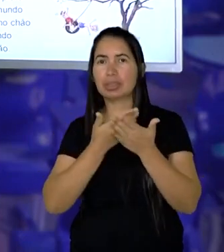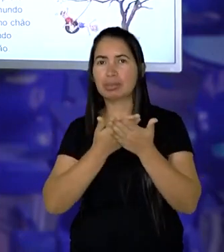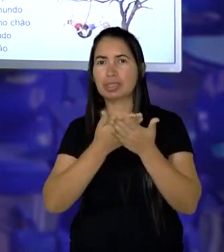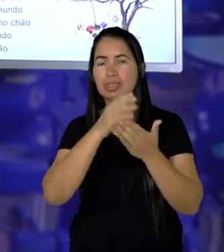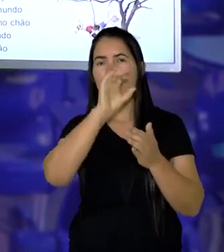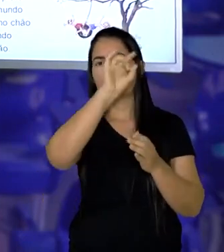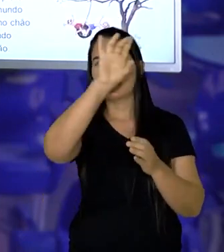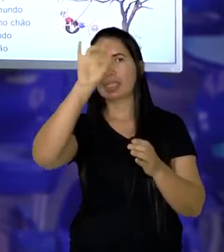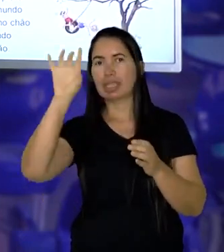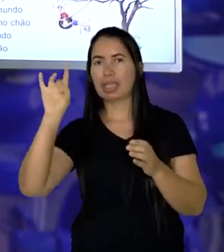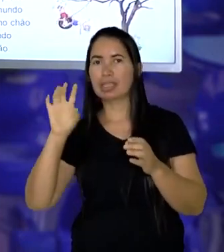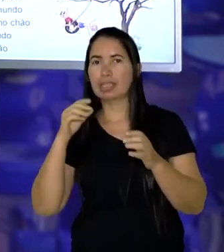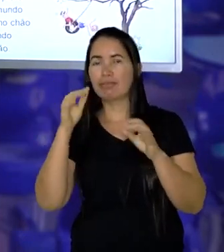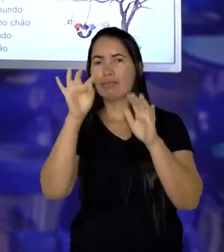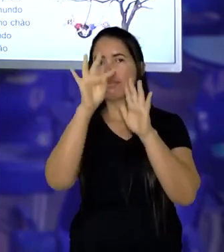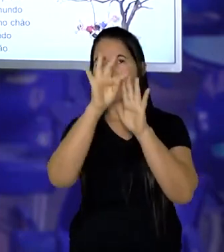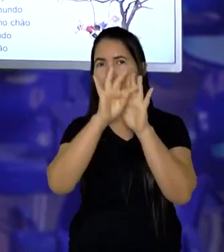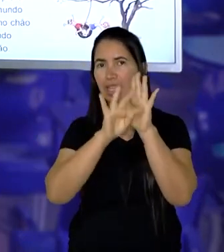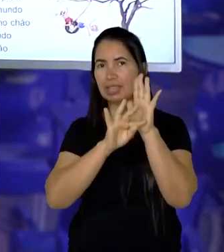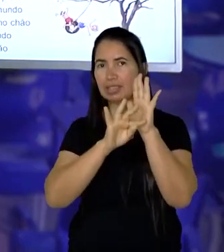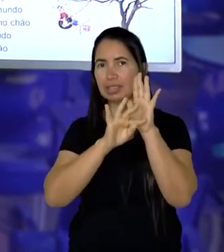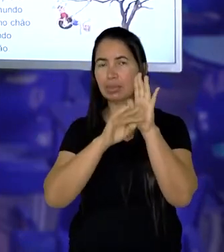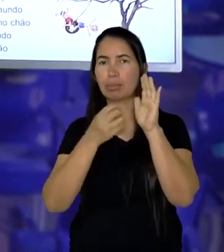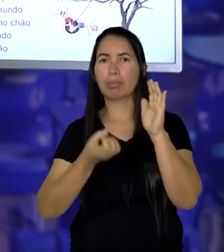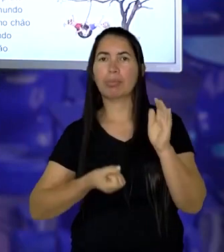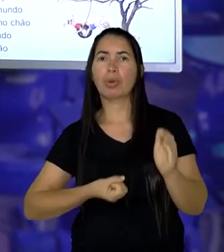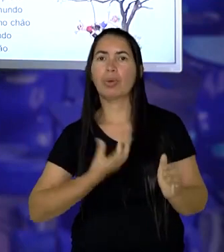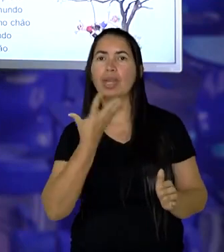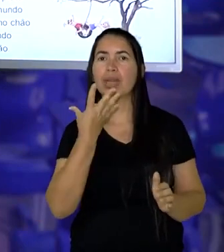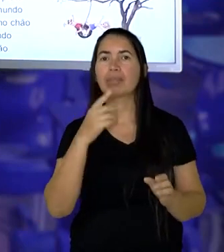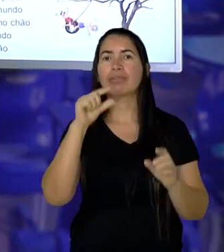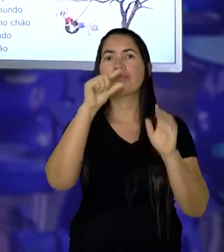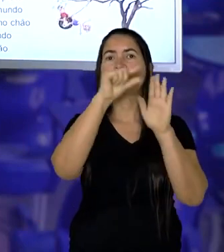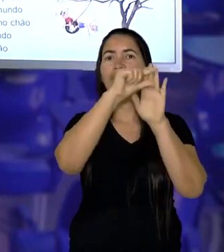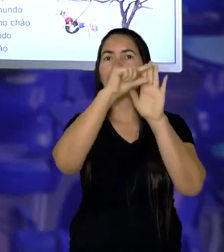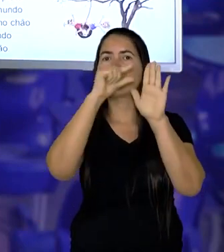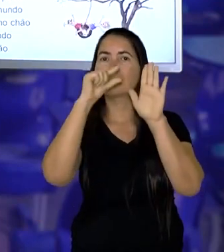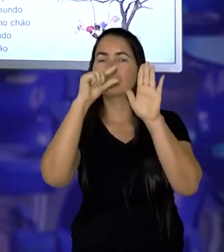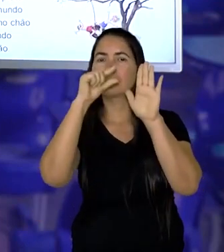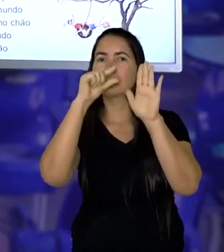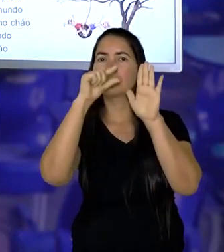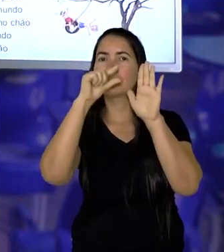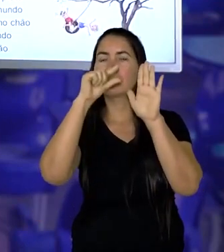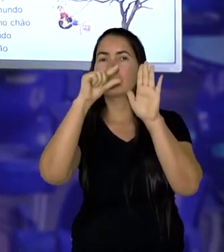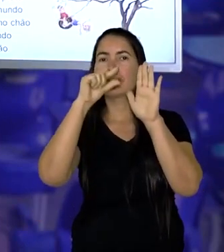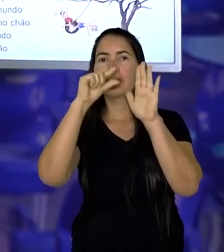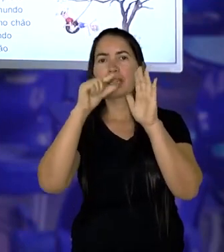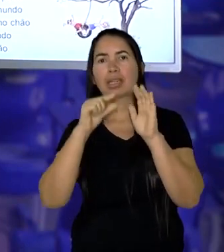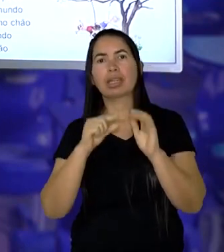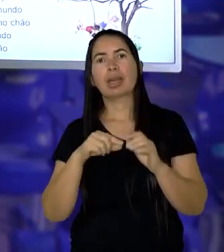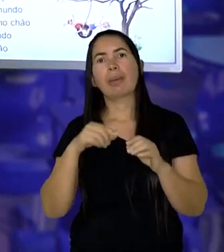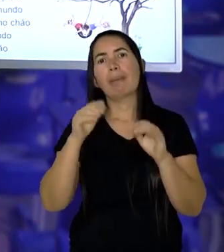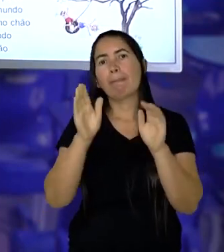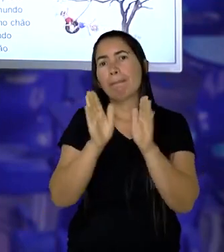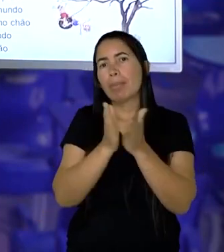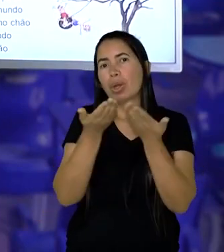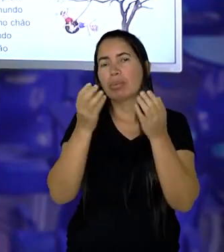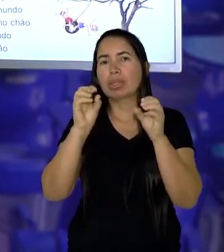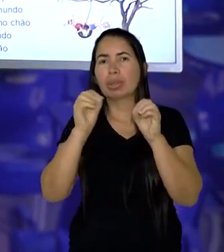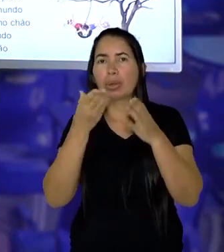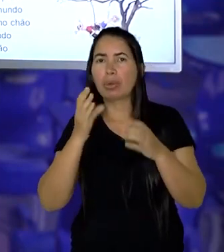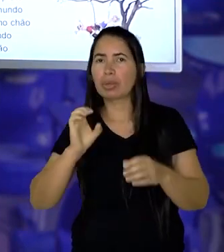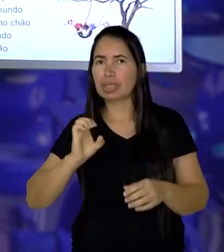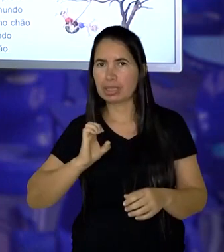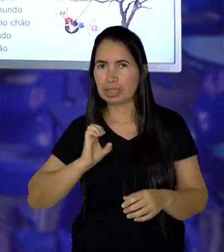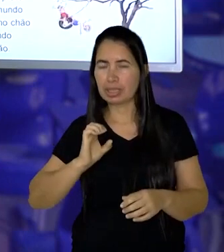Cada linha, cada frase do poema, nós chamamos de verso. Então, seja pobre, seja